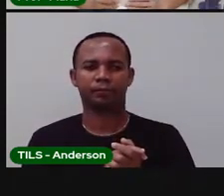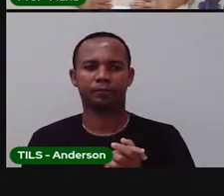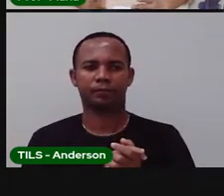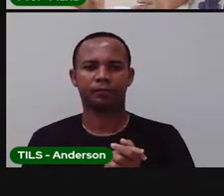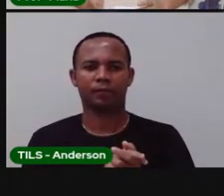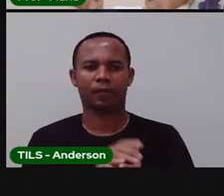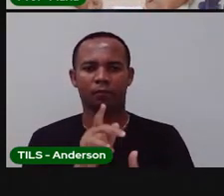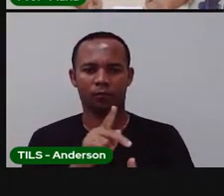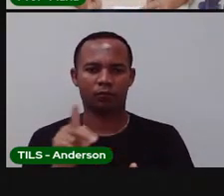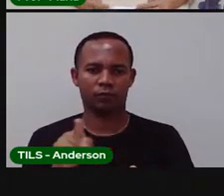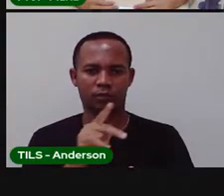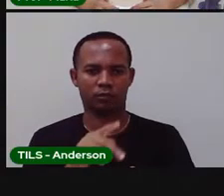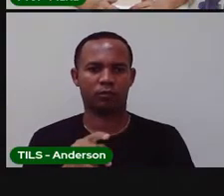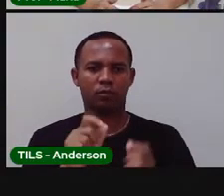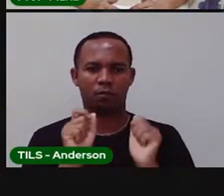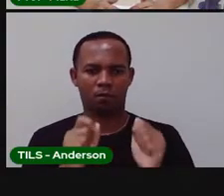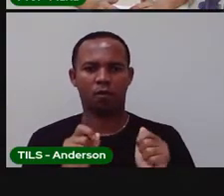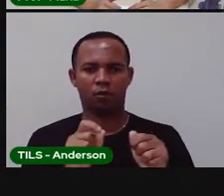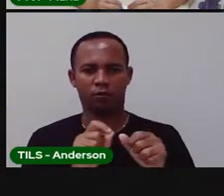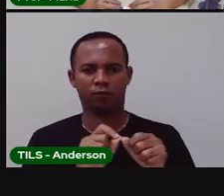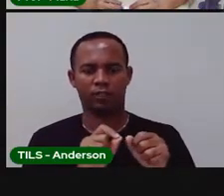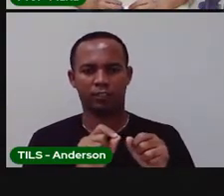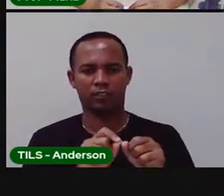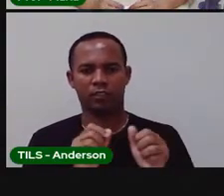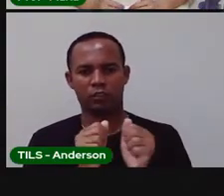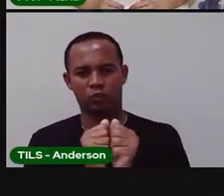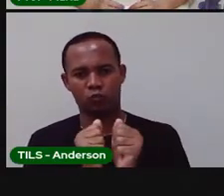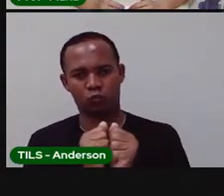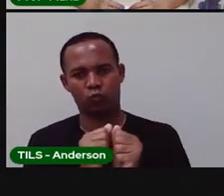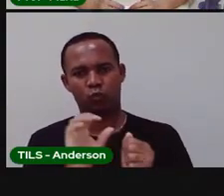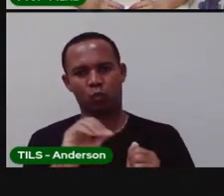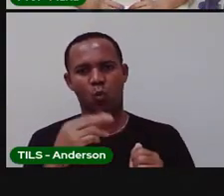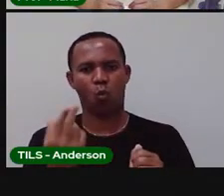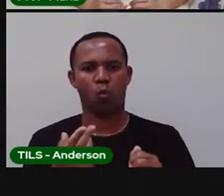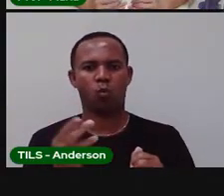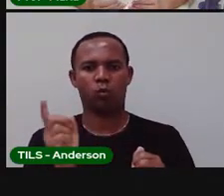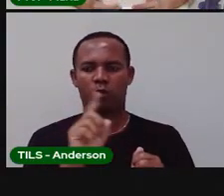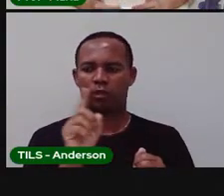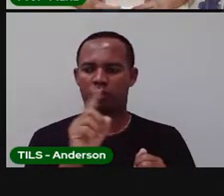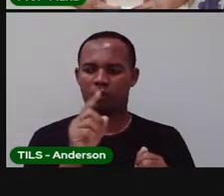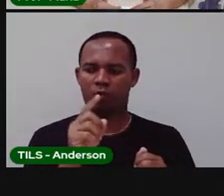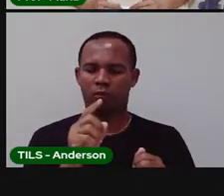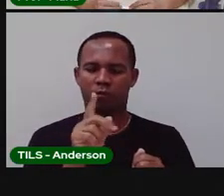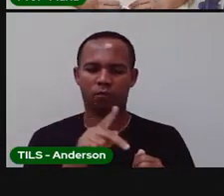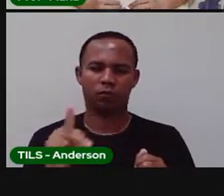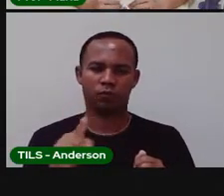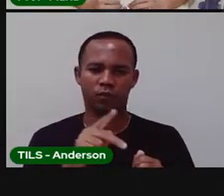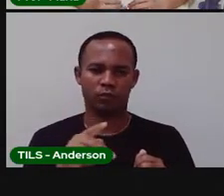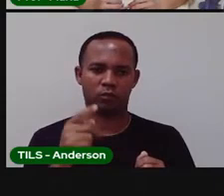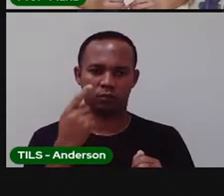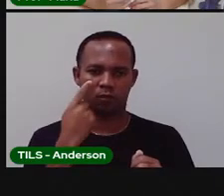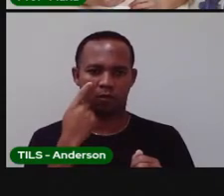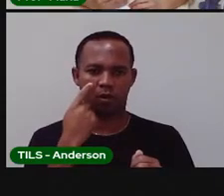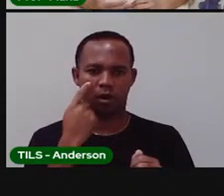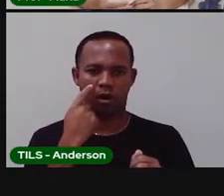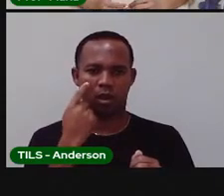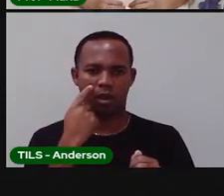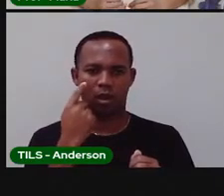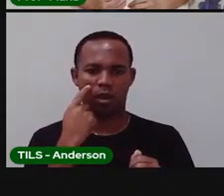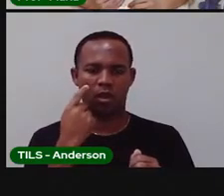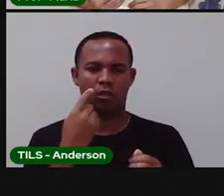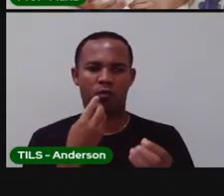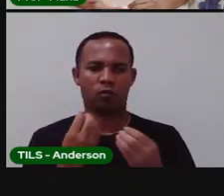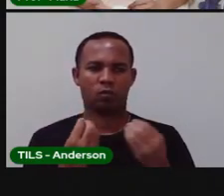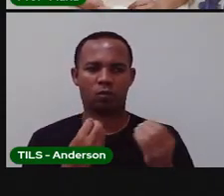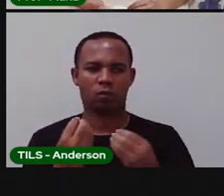O professor de vocês pode fazer essa atividade ou não, certo? Ele vai olhar a turma,